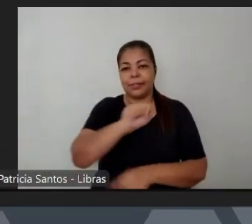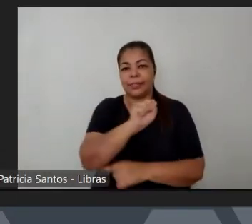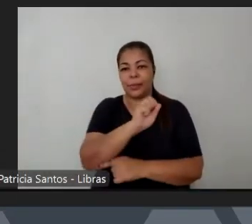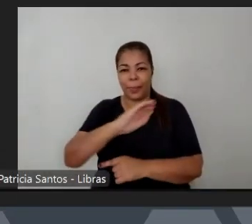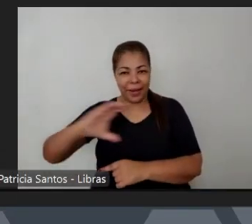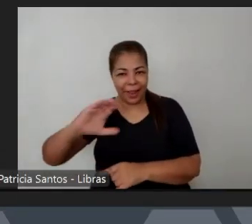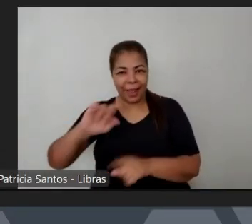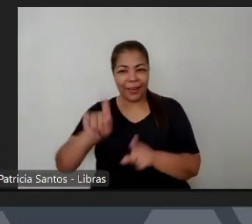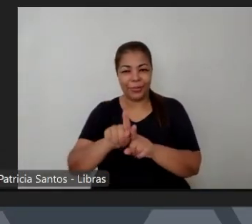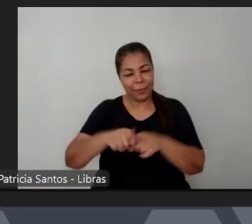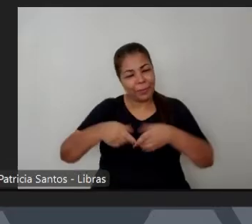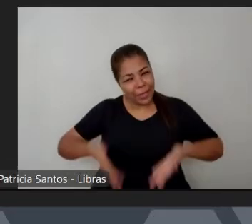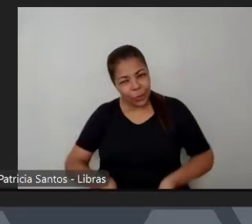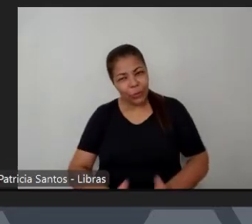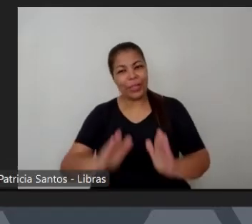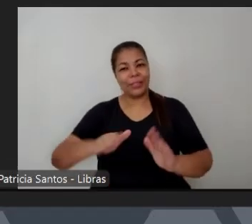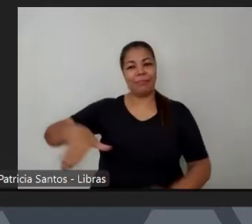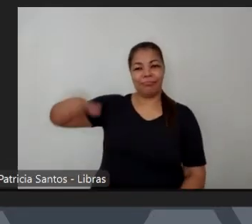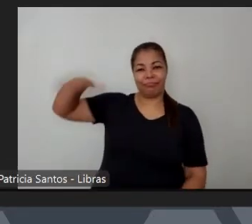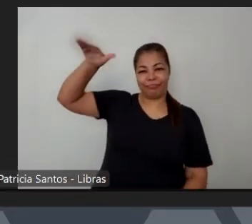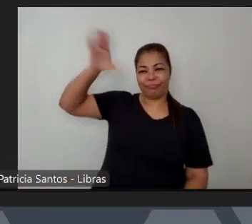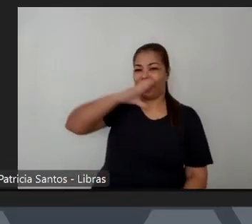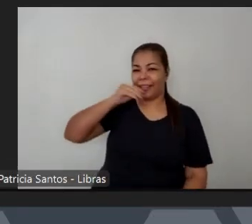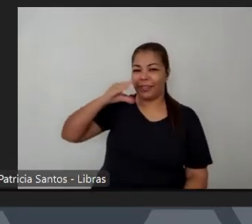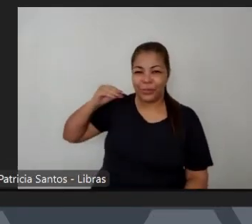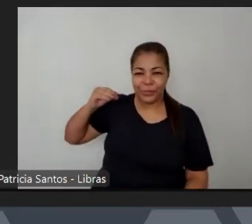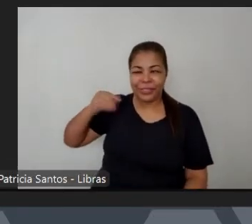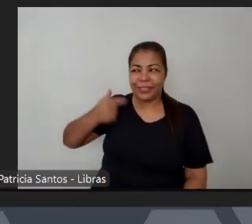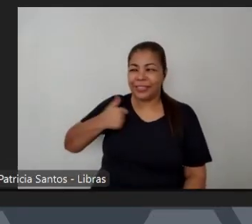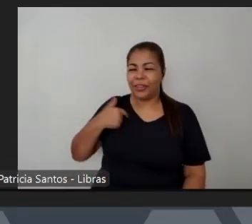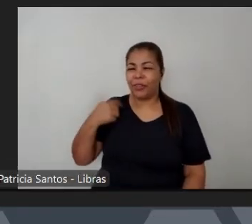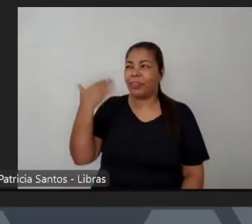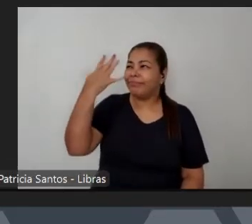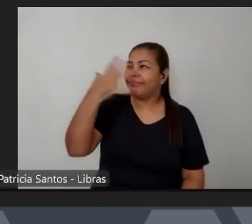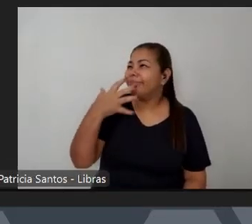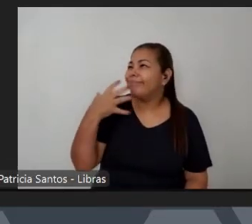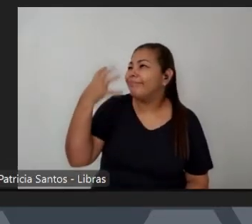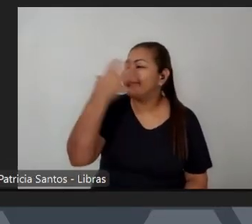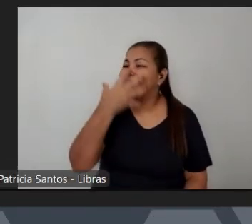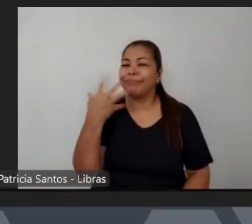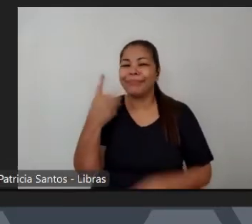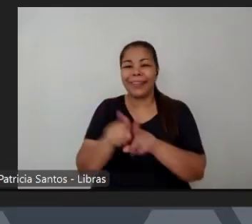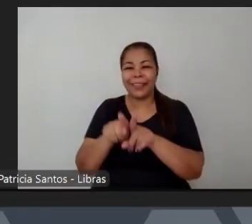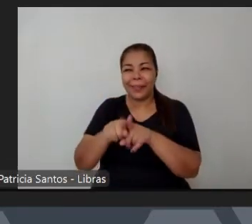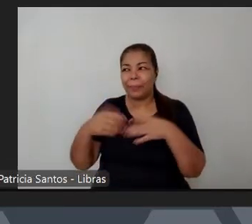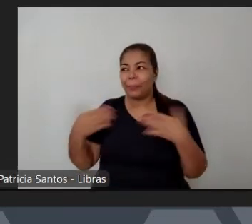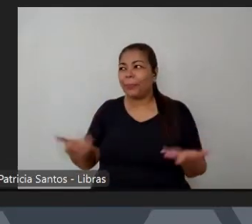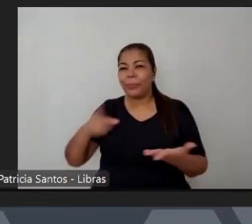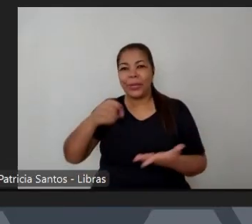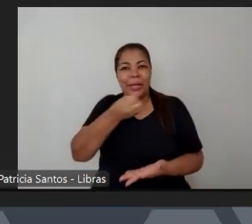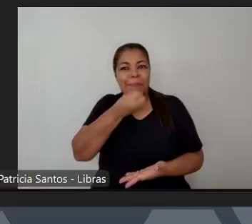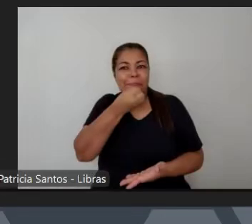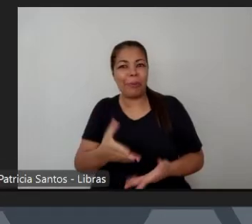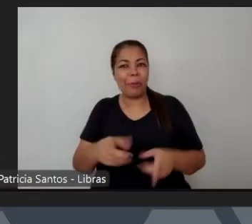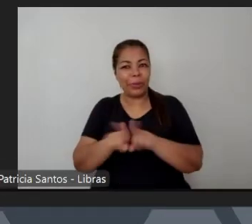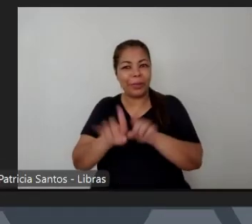adolescência achar muito sedutor a ideia dos justiceiros cresci achando justo mesmo